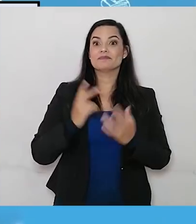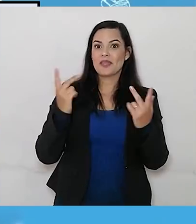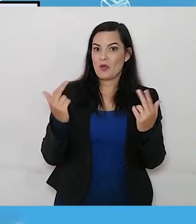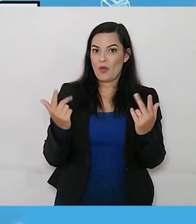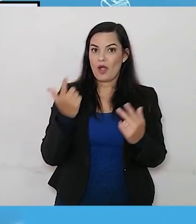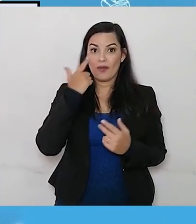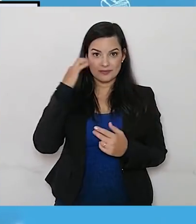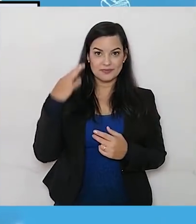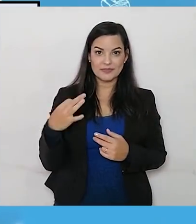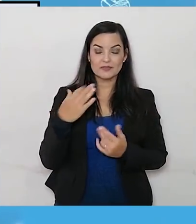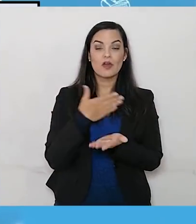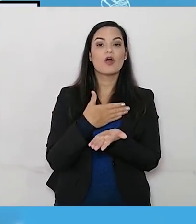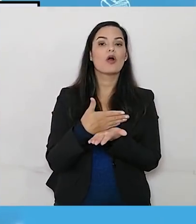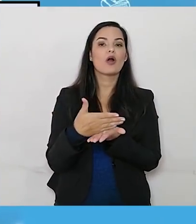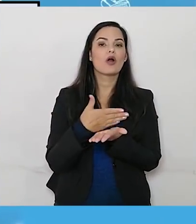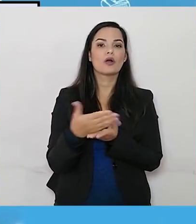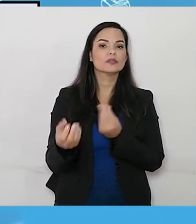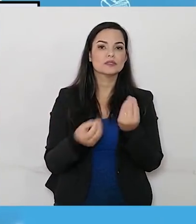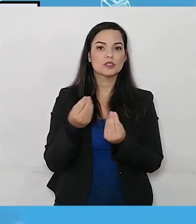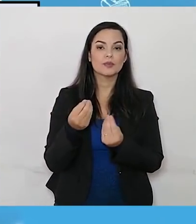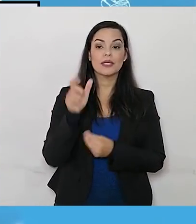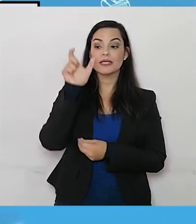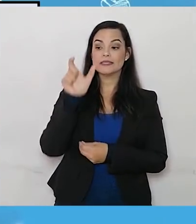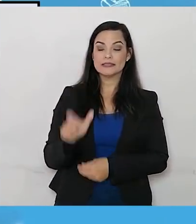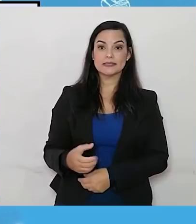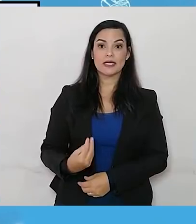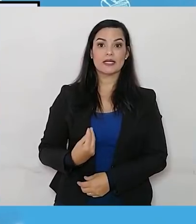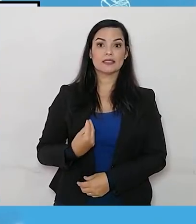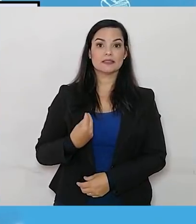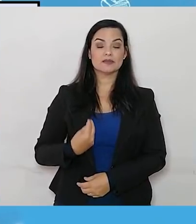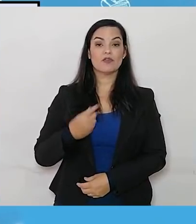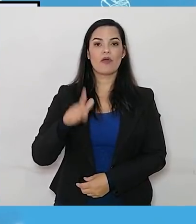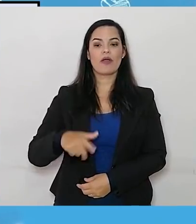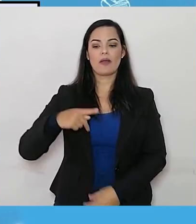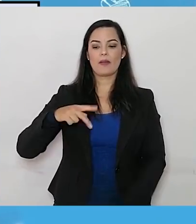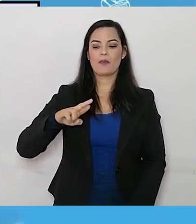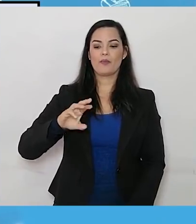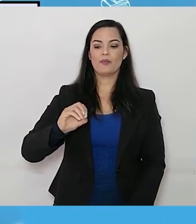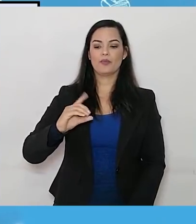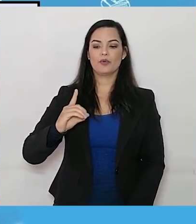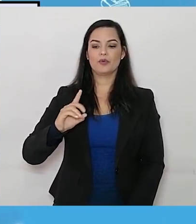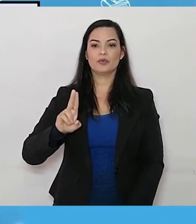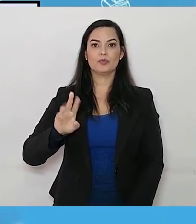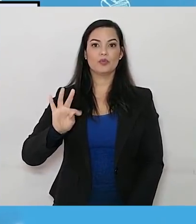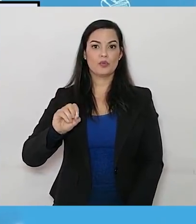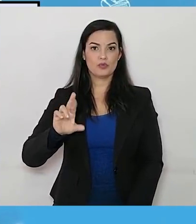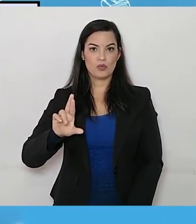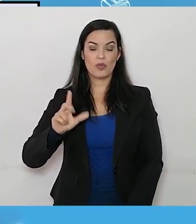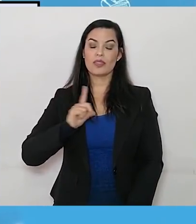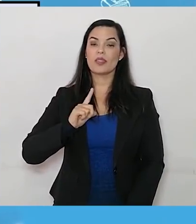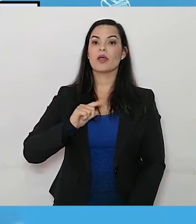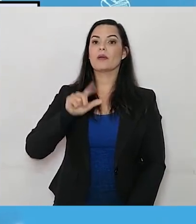Mesma coisa. Vamos começar essa cadeia alimentar com os seres que são produtores. Eu tenho aqui pássaro,